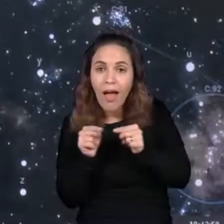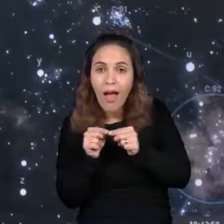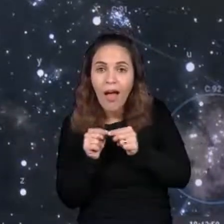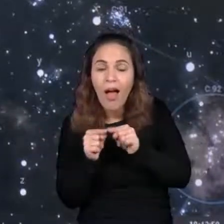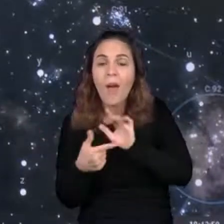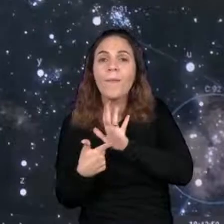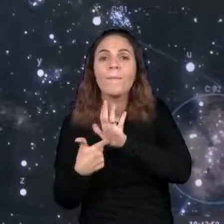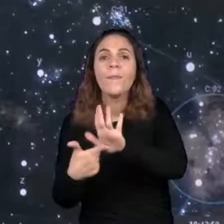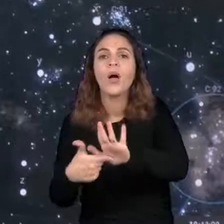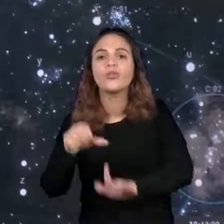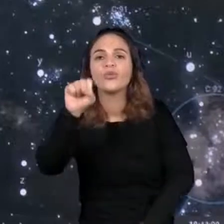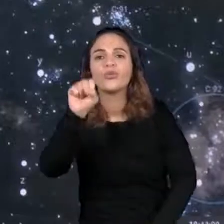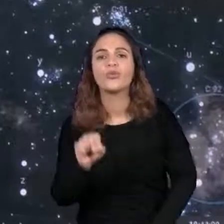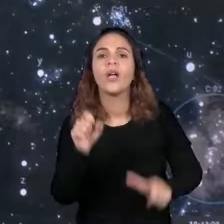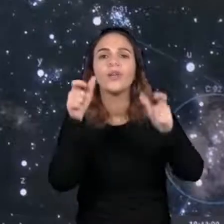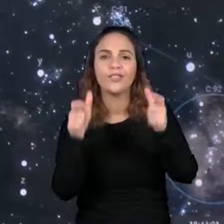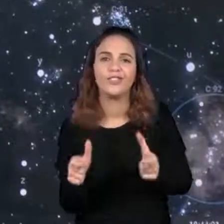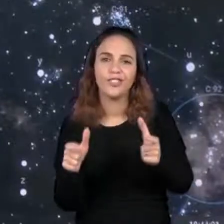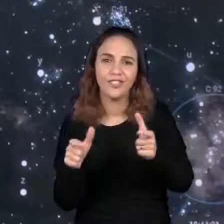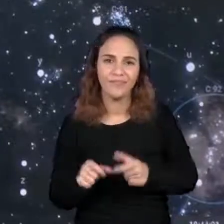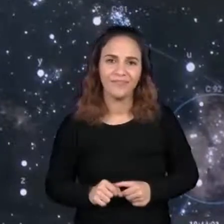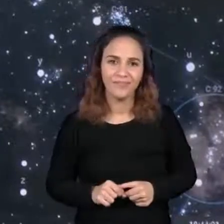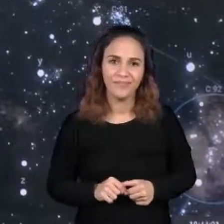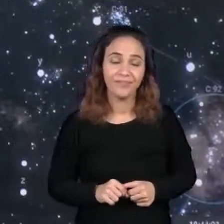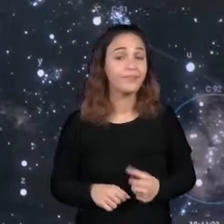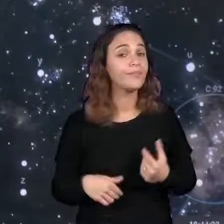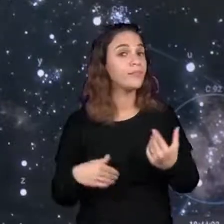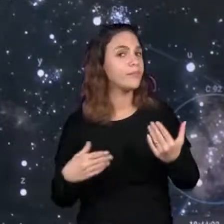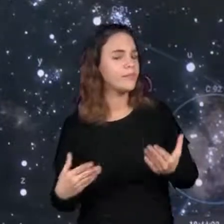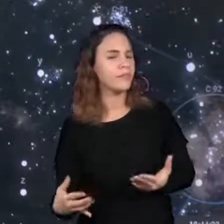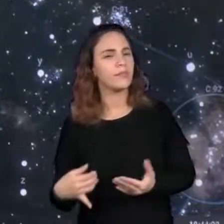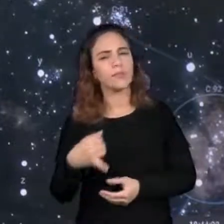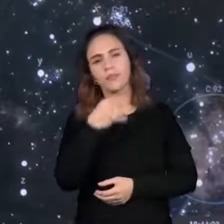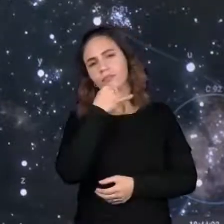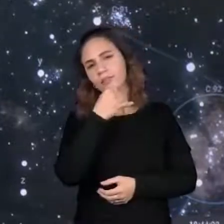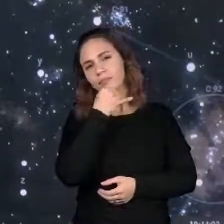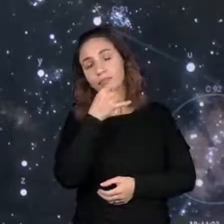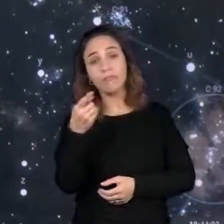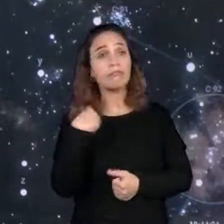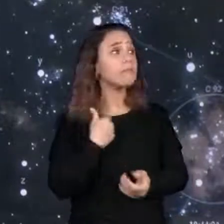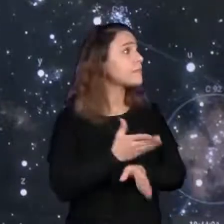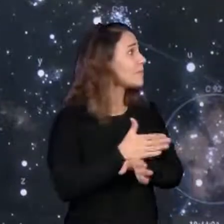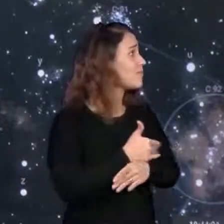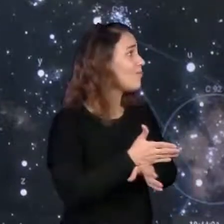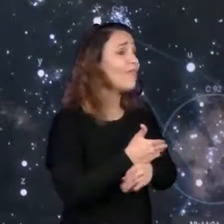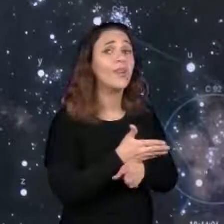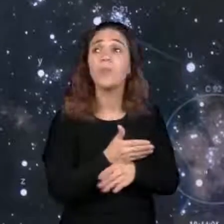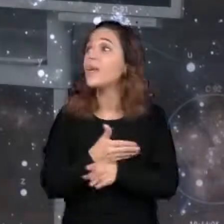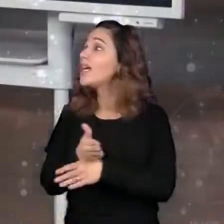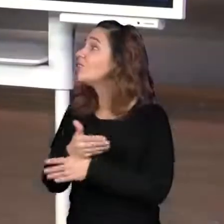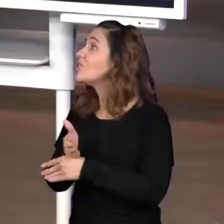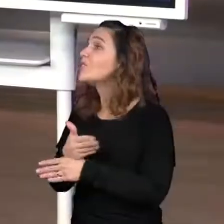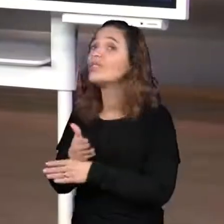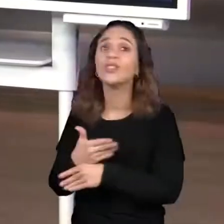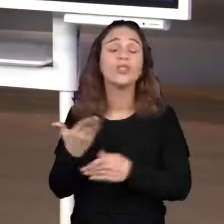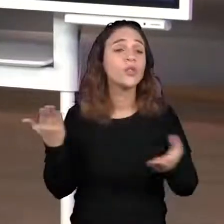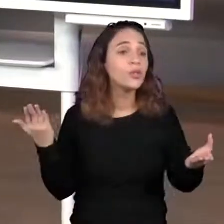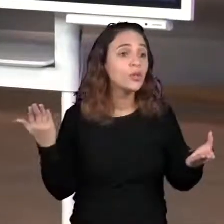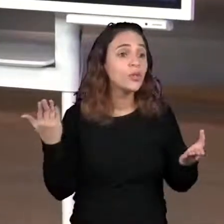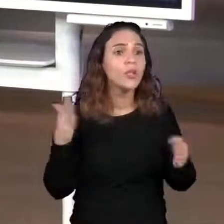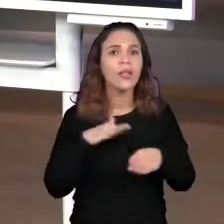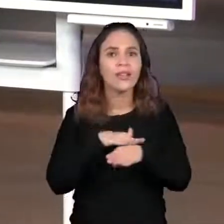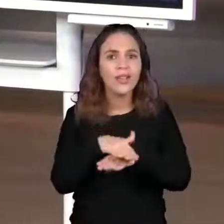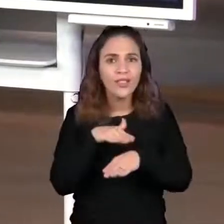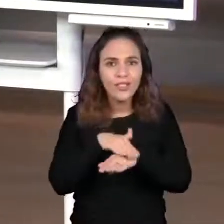direção sul. Então, se você estiver perdido aí à noite,